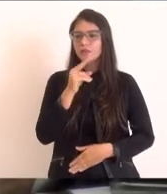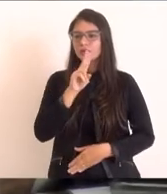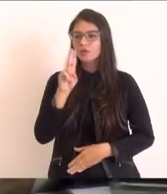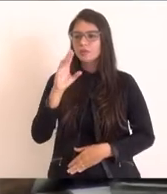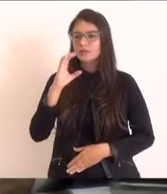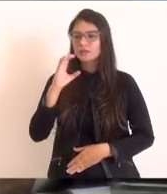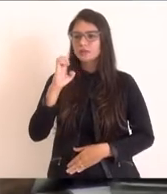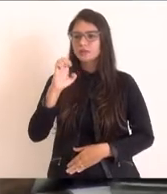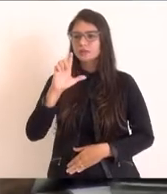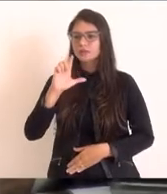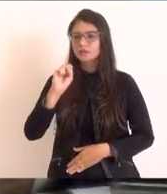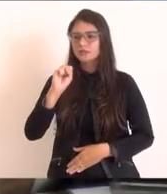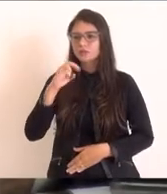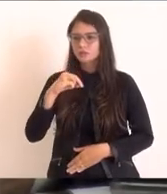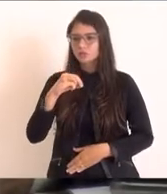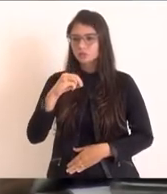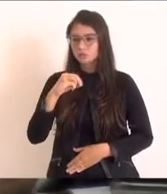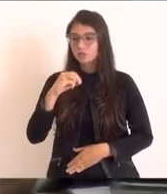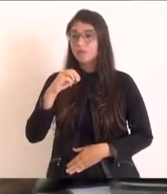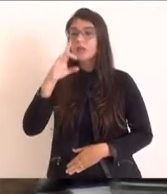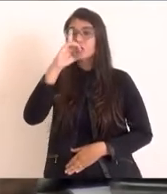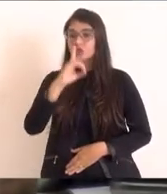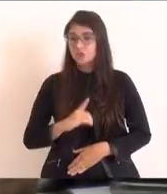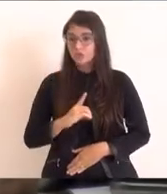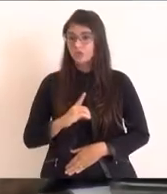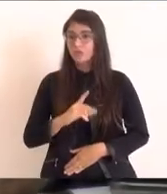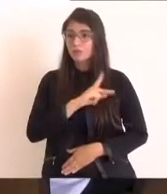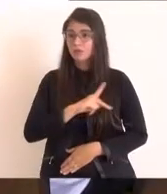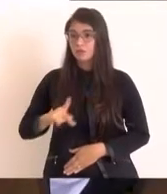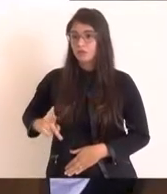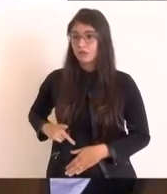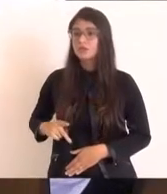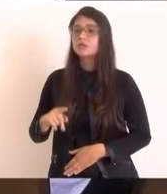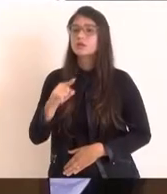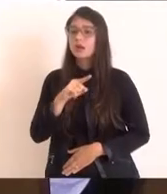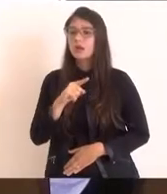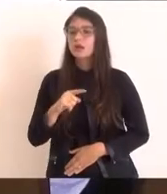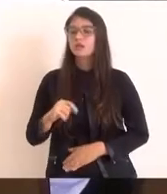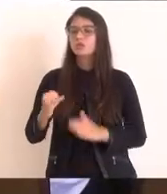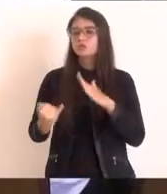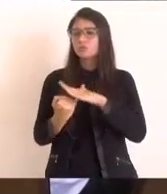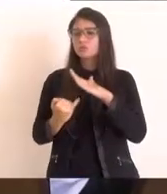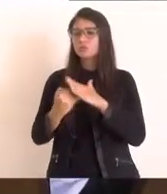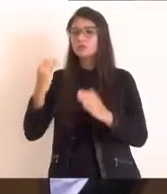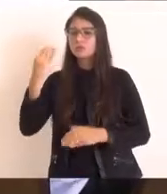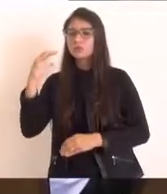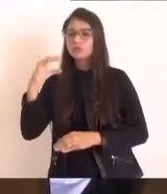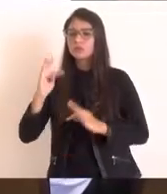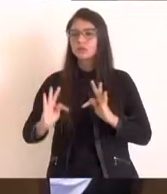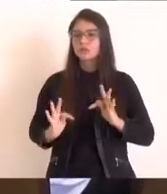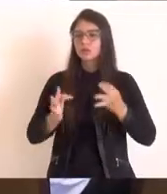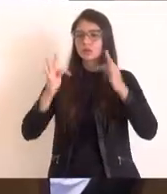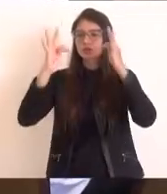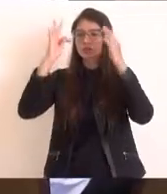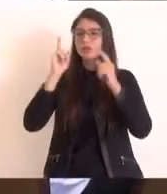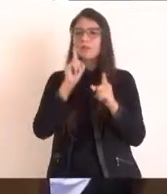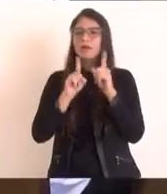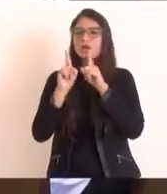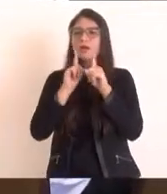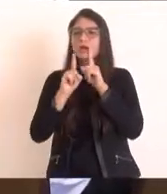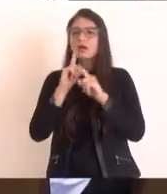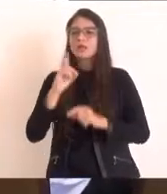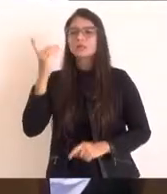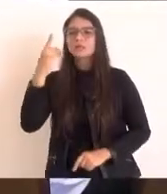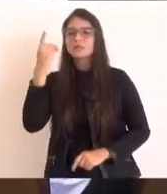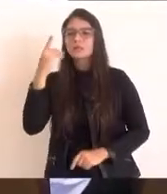é diretor-presidente do Instituto de Ciência, Tecnologia e Inovação de Maricá. Por favor, Celso. Nosso deputado federal. Bom